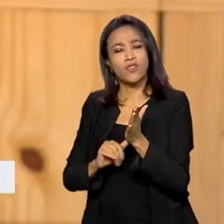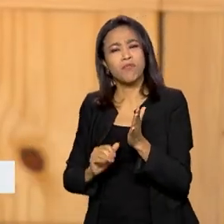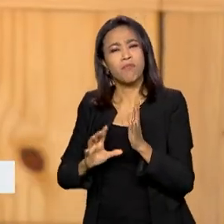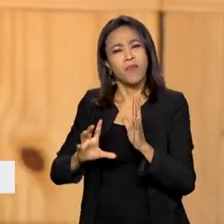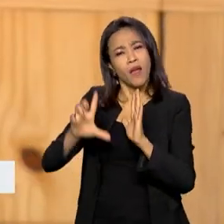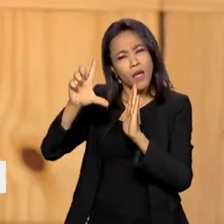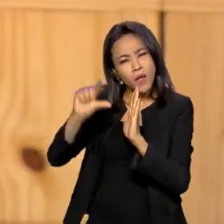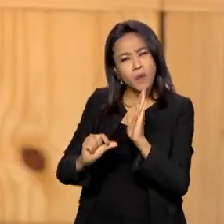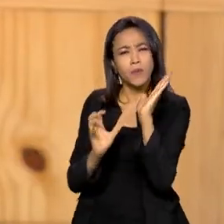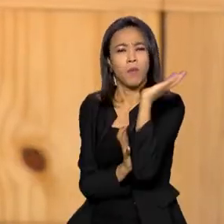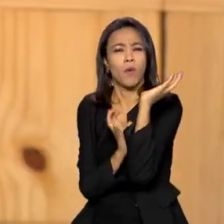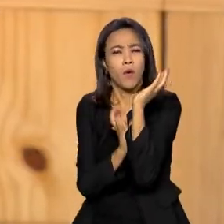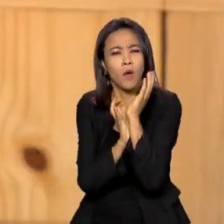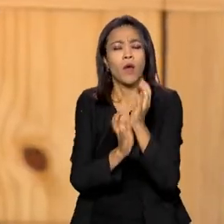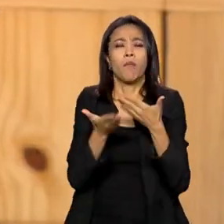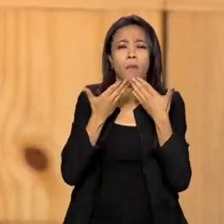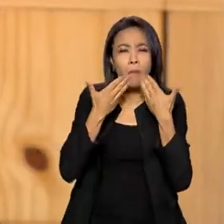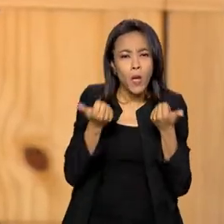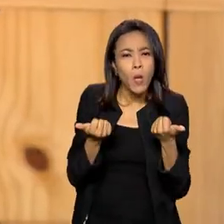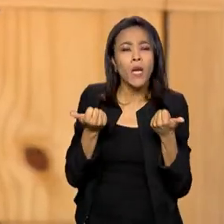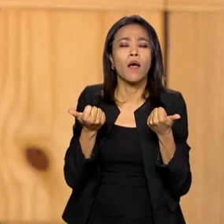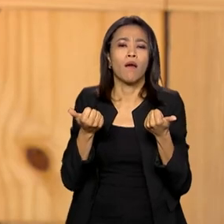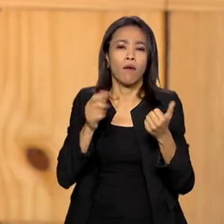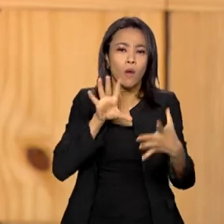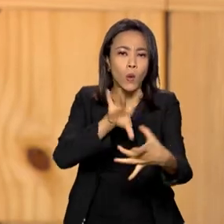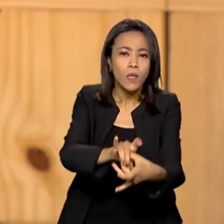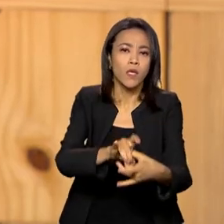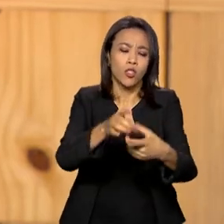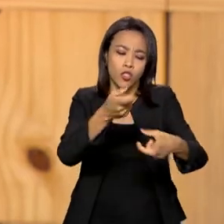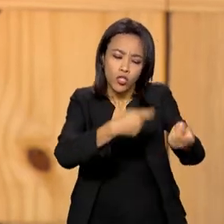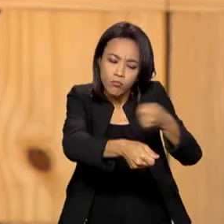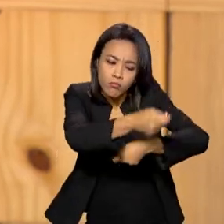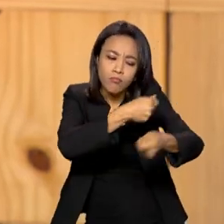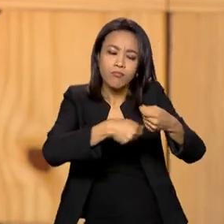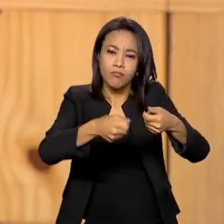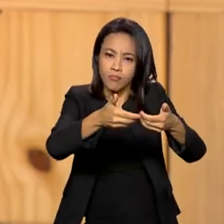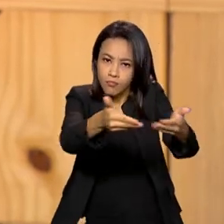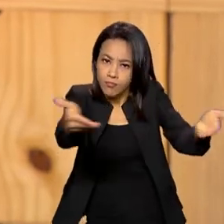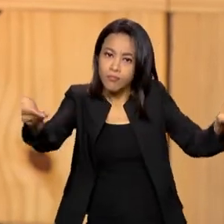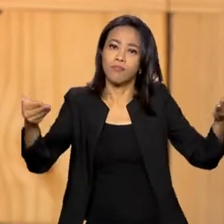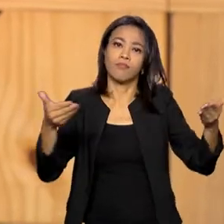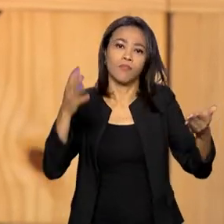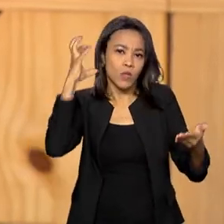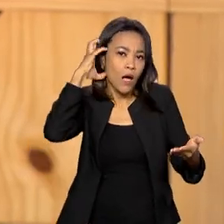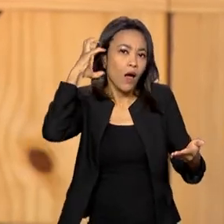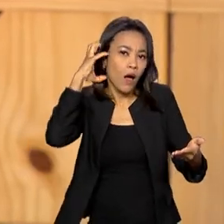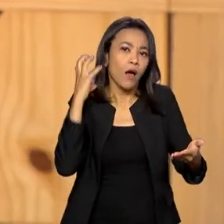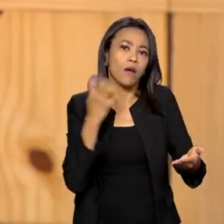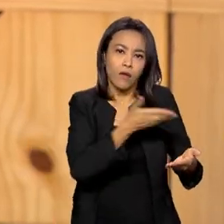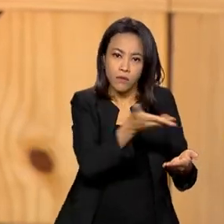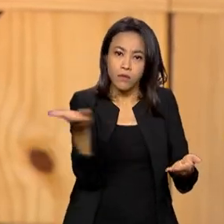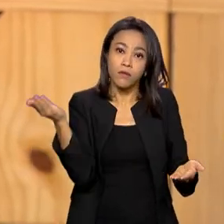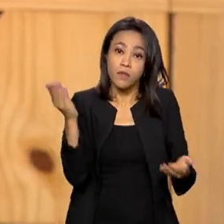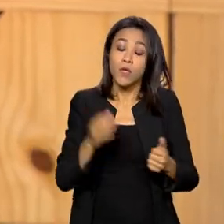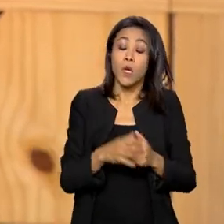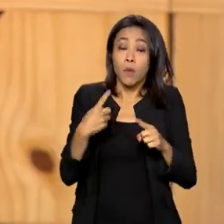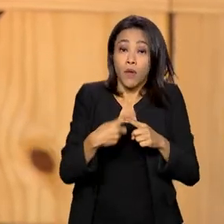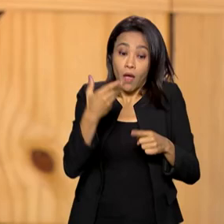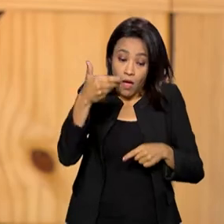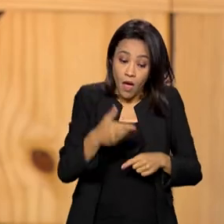melhoria do ambiente do negócio para o rádio difusão. e, por quê? Porque, sendo um meio de comunicação,